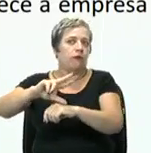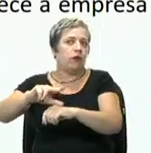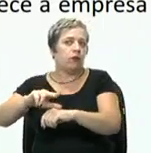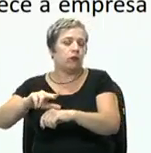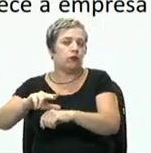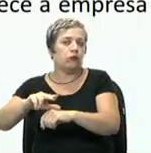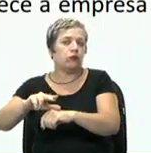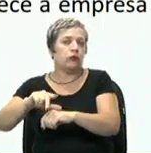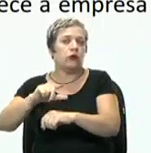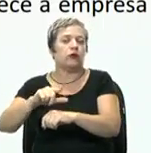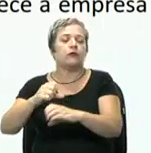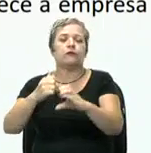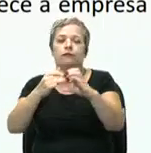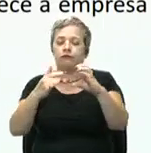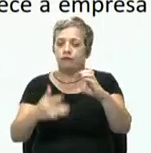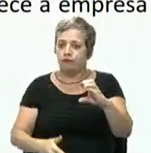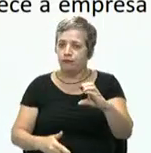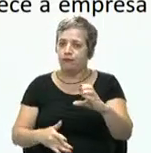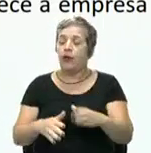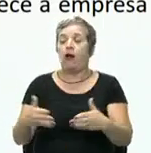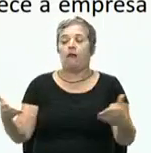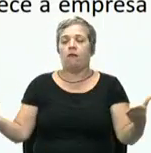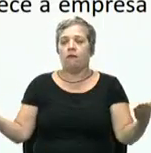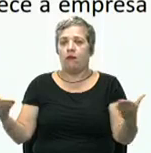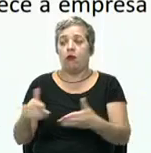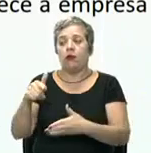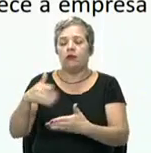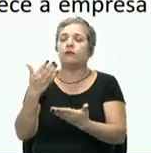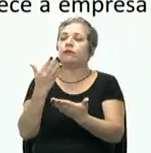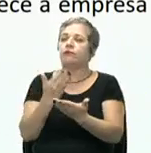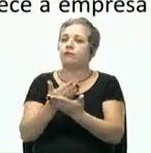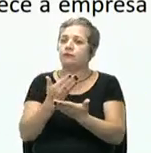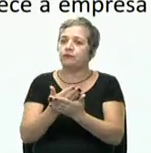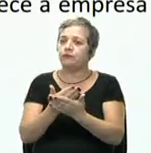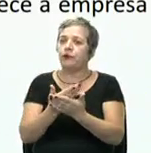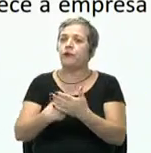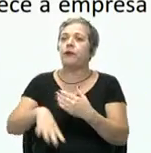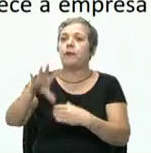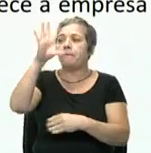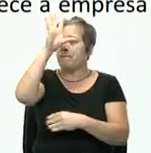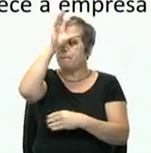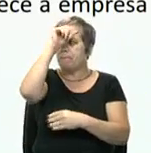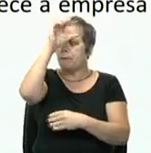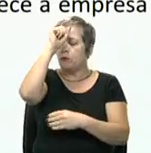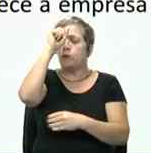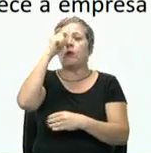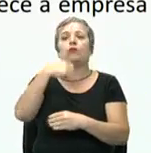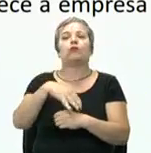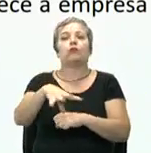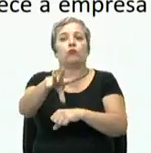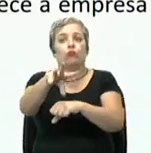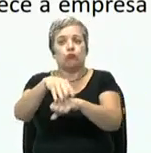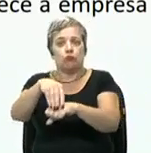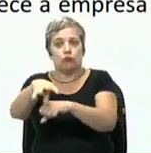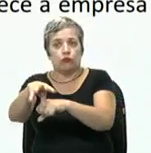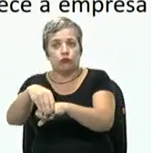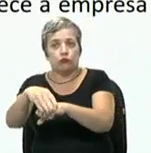alguns só desses elementos. Agora, nessa aula, nós vamos aprender, nós vamos ver aí os conhecimentos